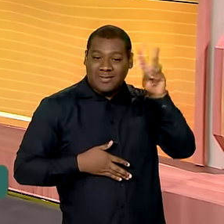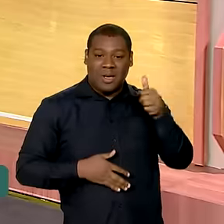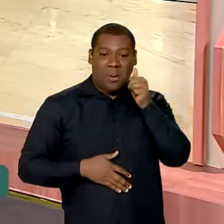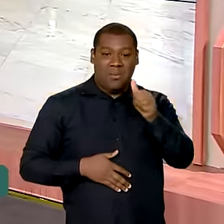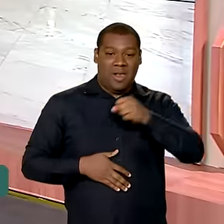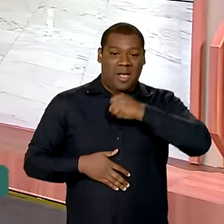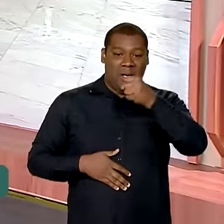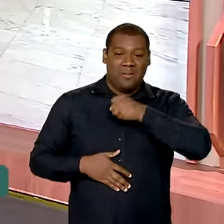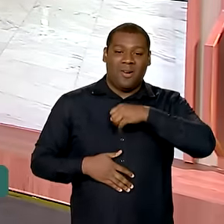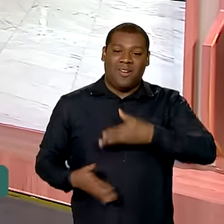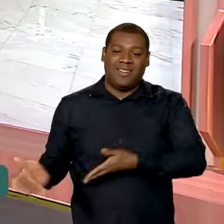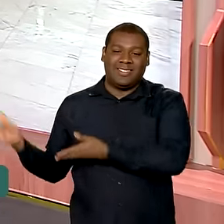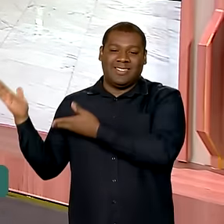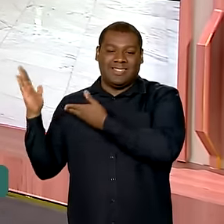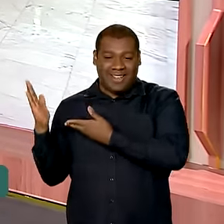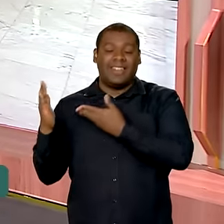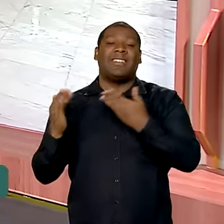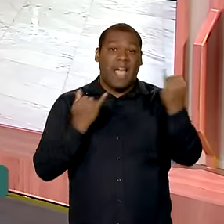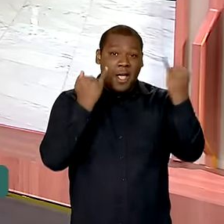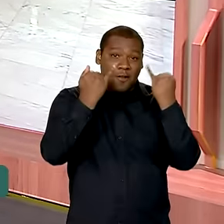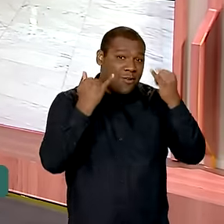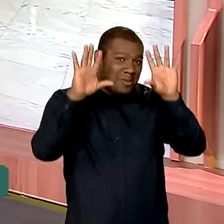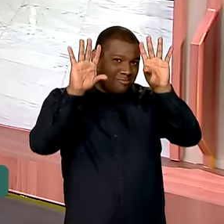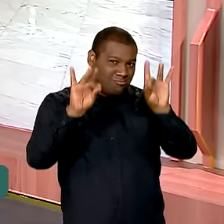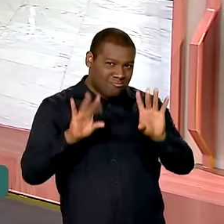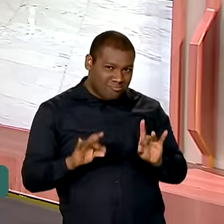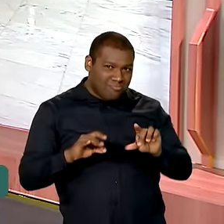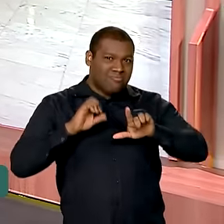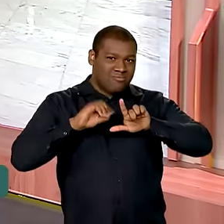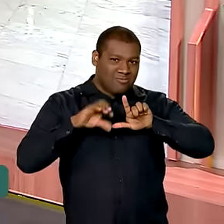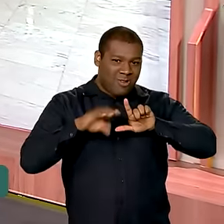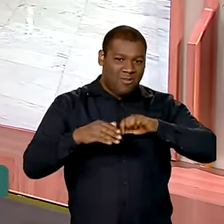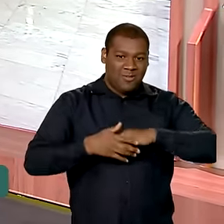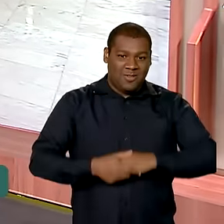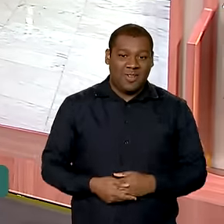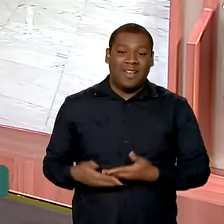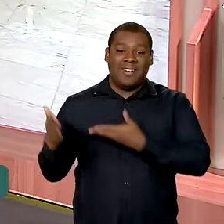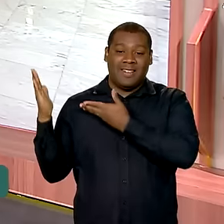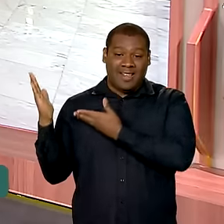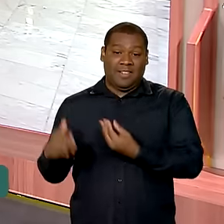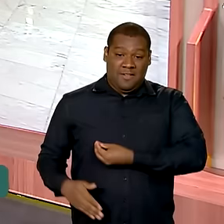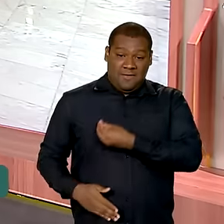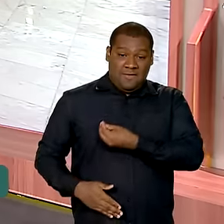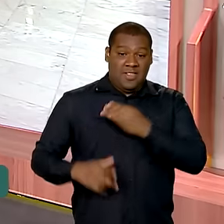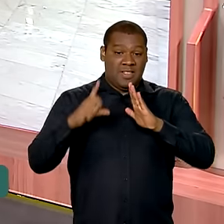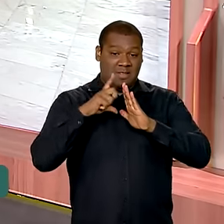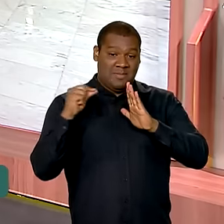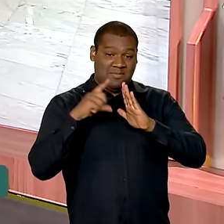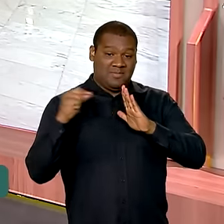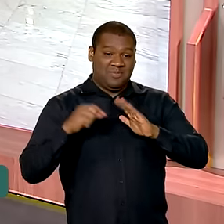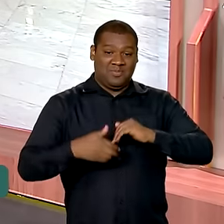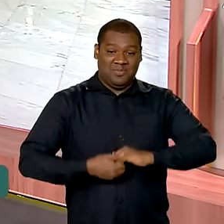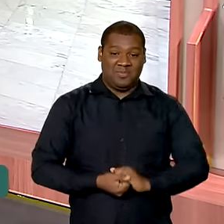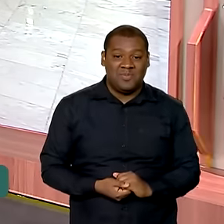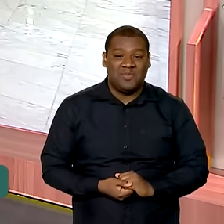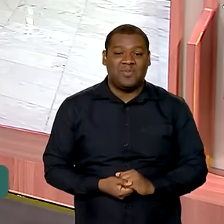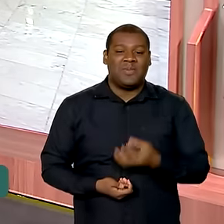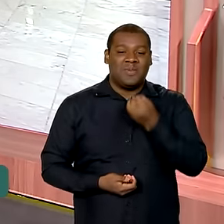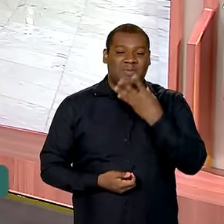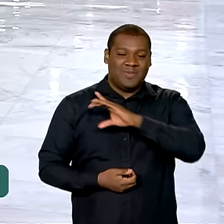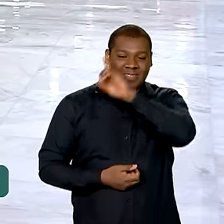repórter Jéssica Gonçalves tem os detalhes e vai falar tudo para a gente. Ela que está no Palácio do Planalto, ao vivo. Bom dia, Jéssica.